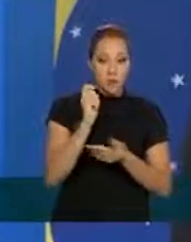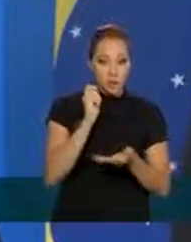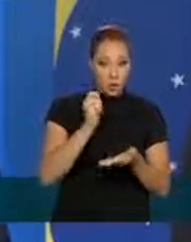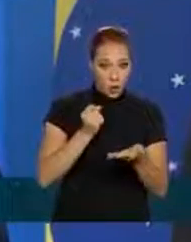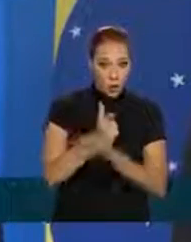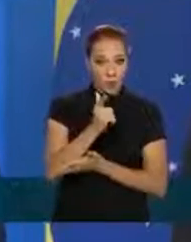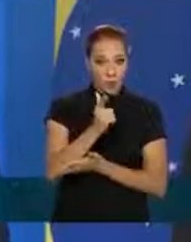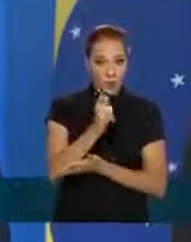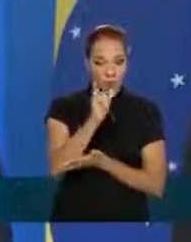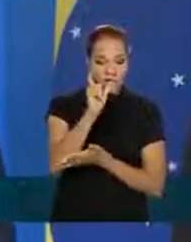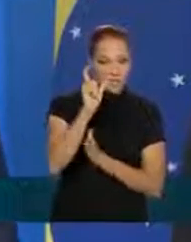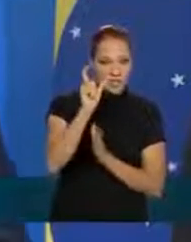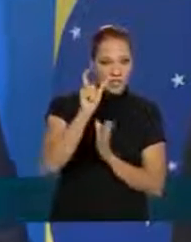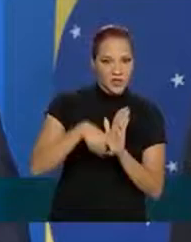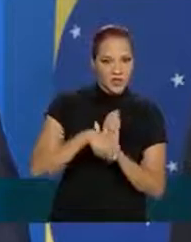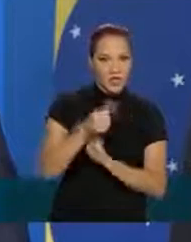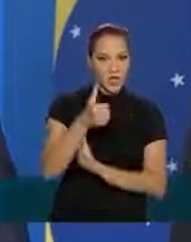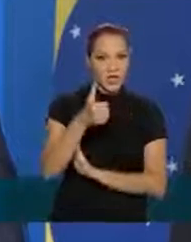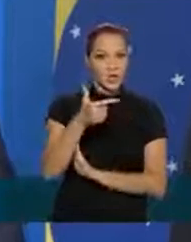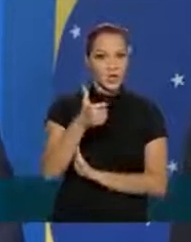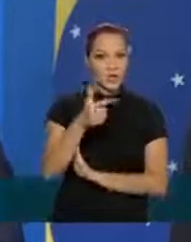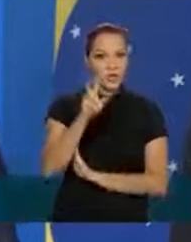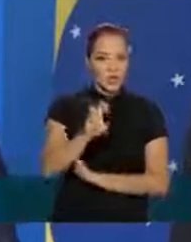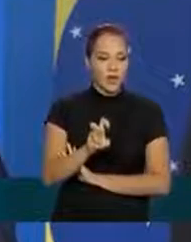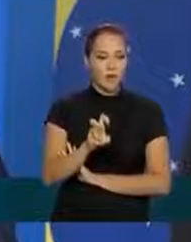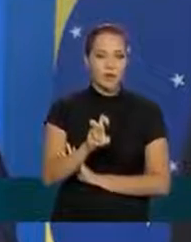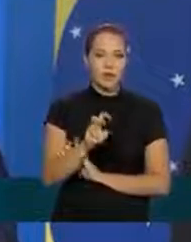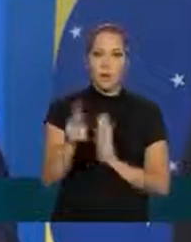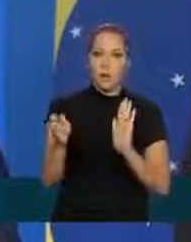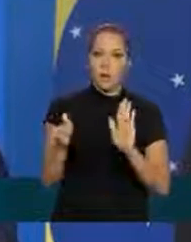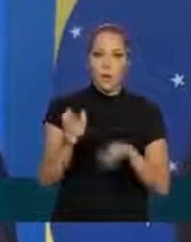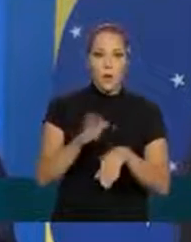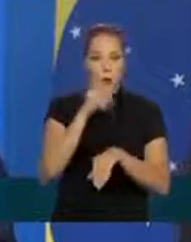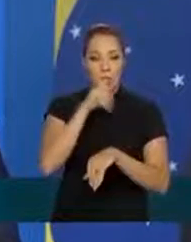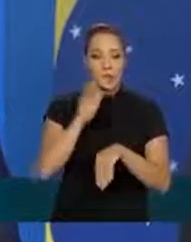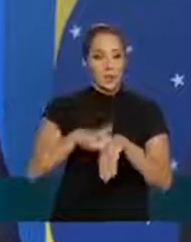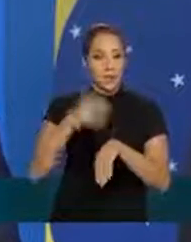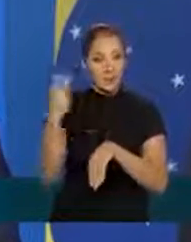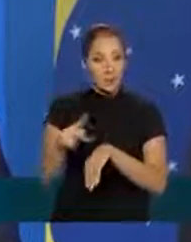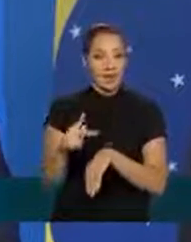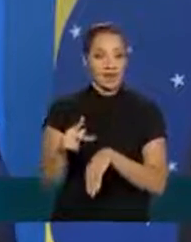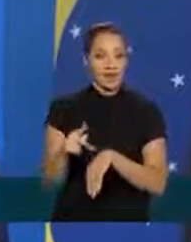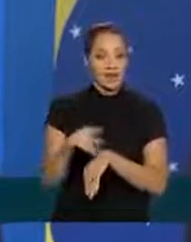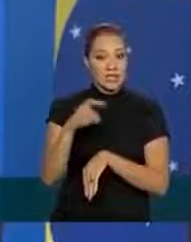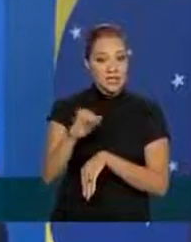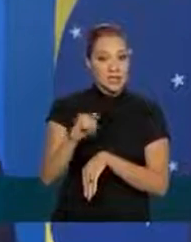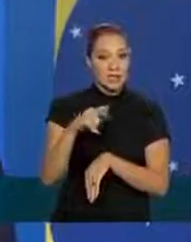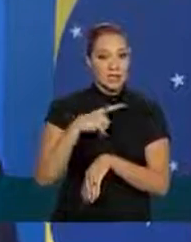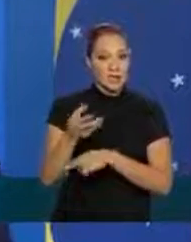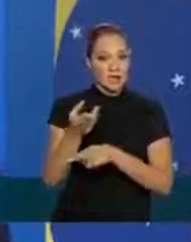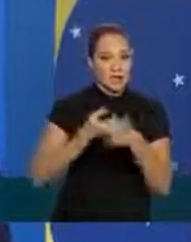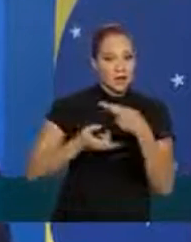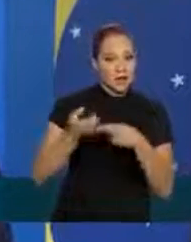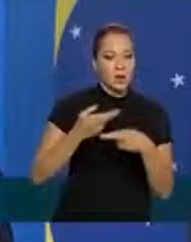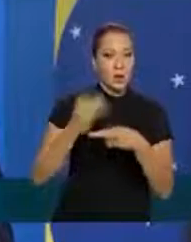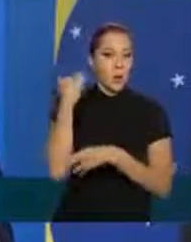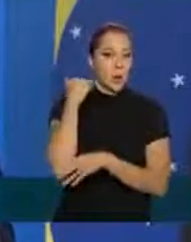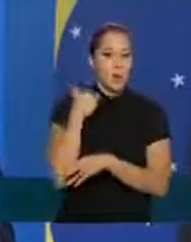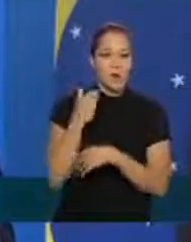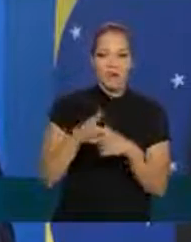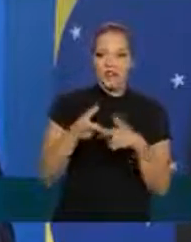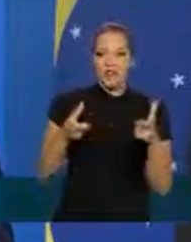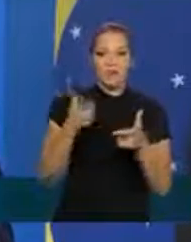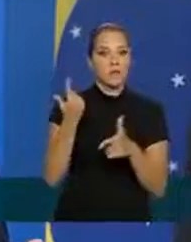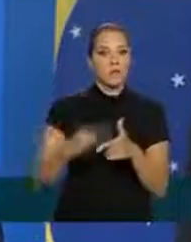esse risco fica com adquirentes quando o adquirente tem uma relação com um grande banco não tem